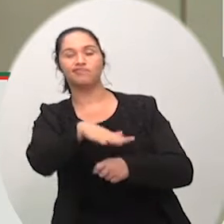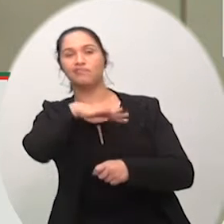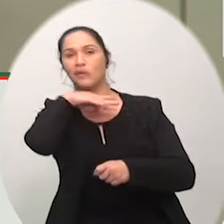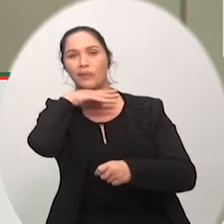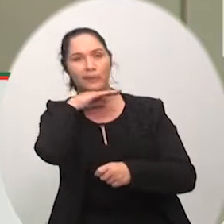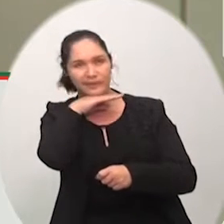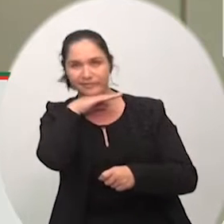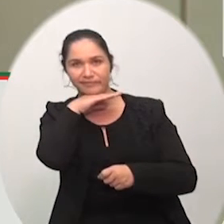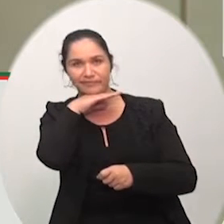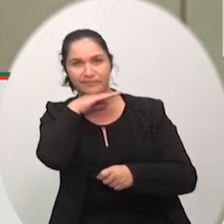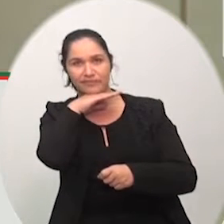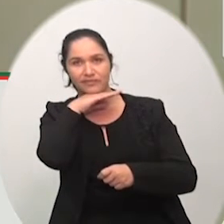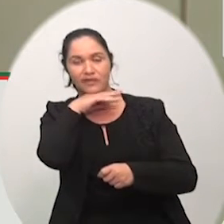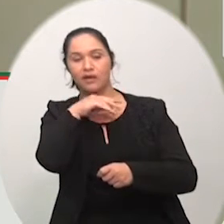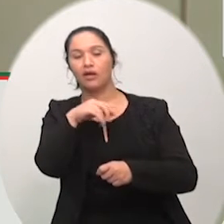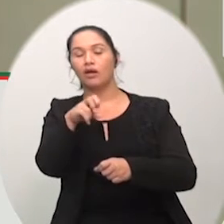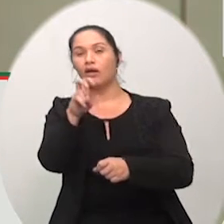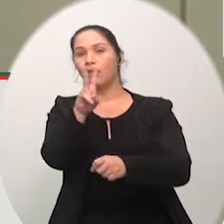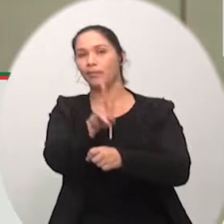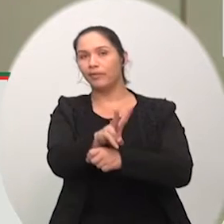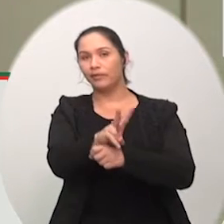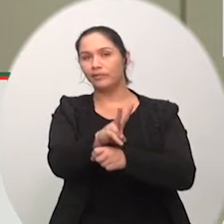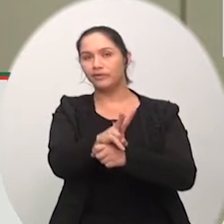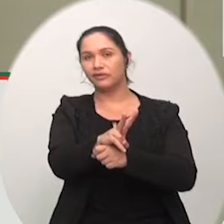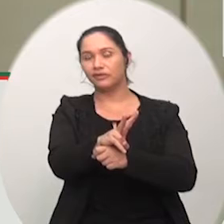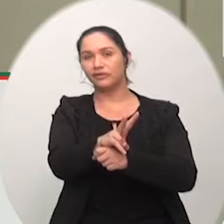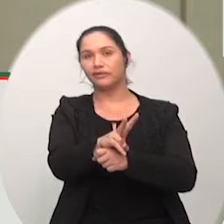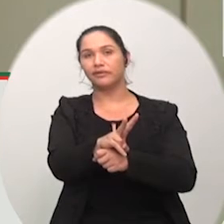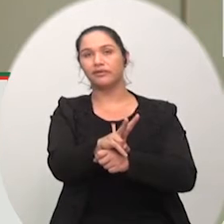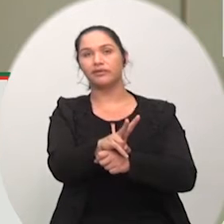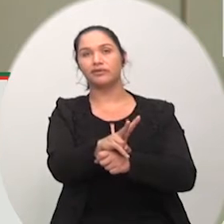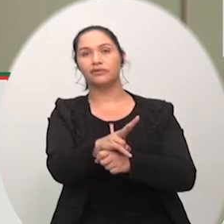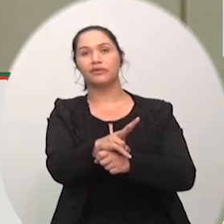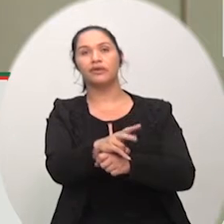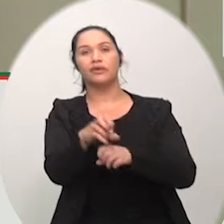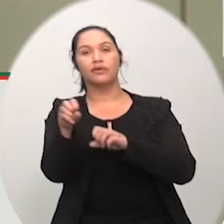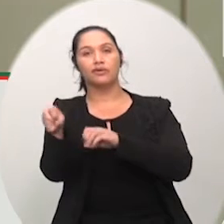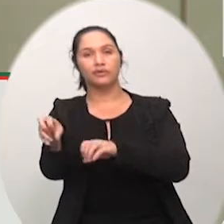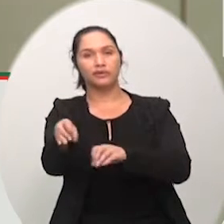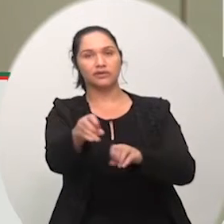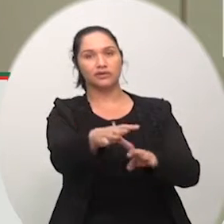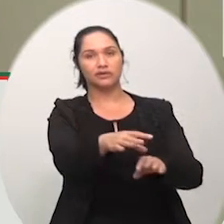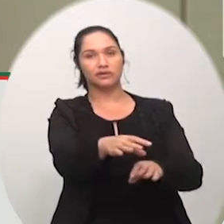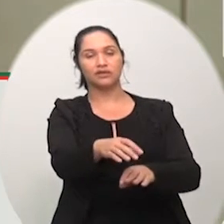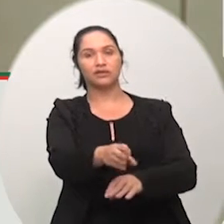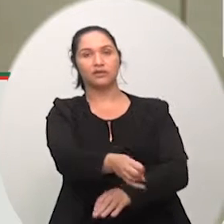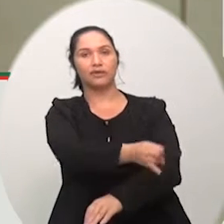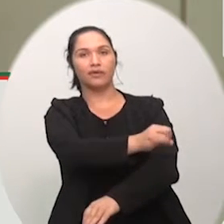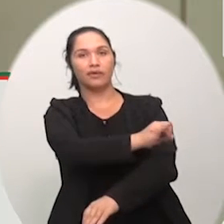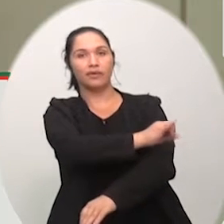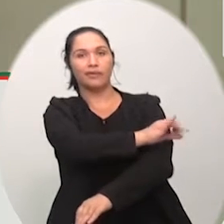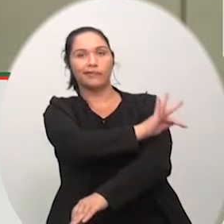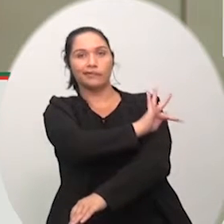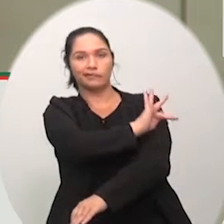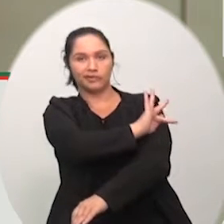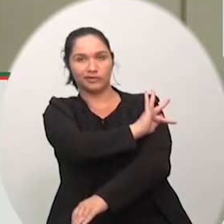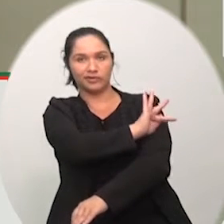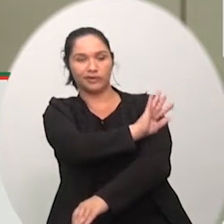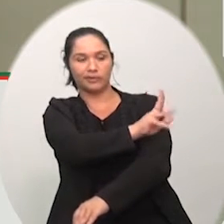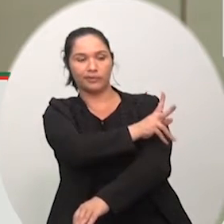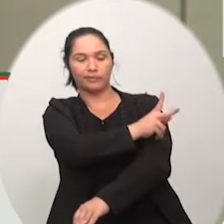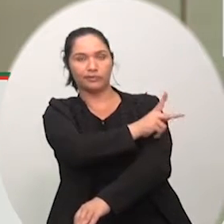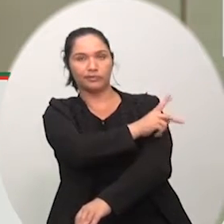vem em declínio ao longo do tempo isso basta se verificar no IDEB e também